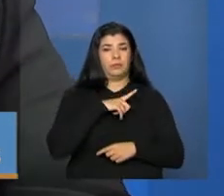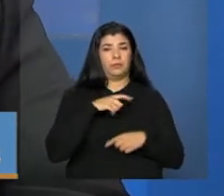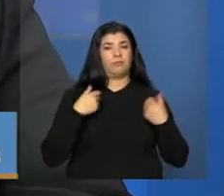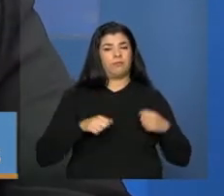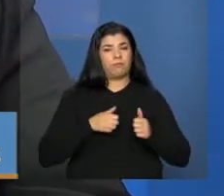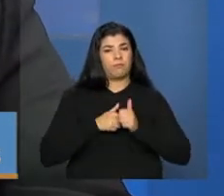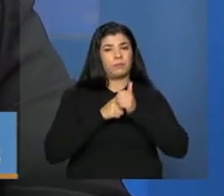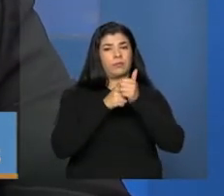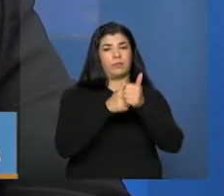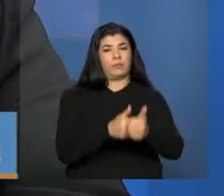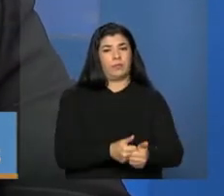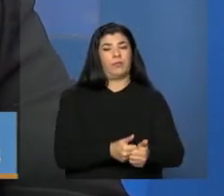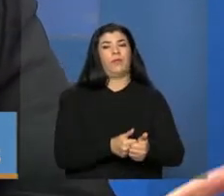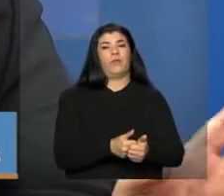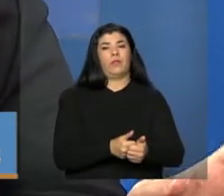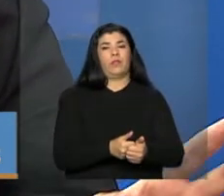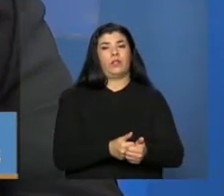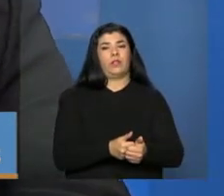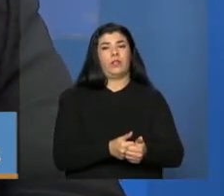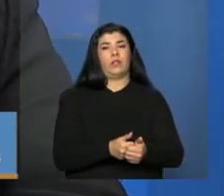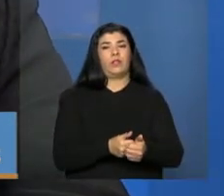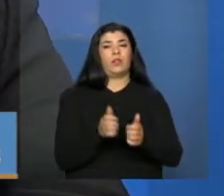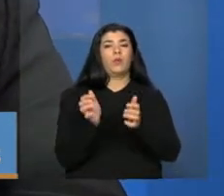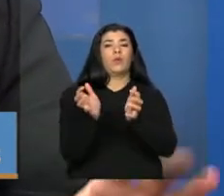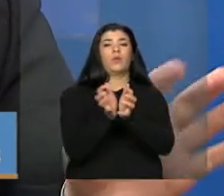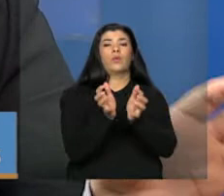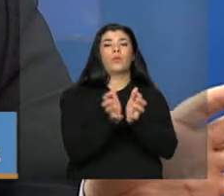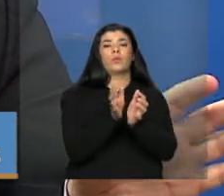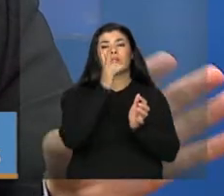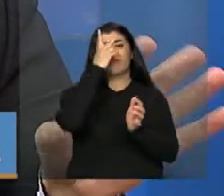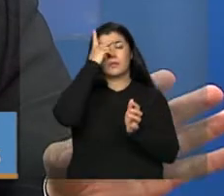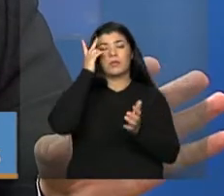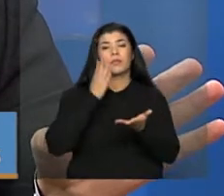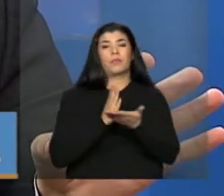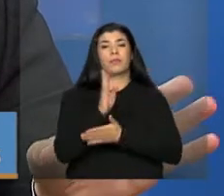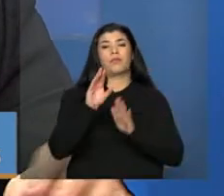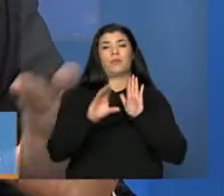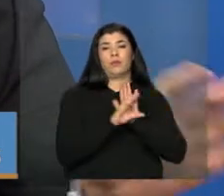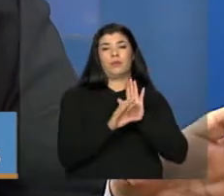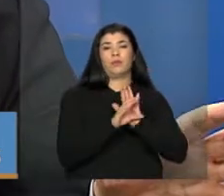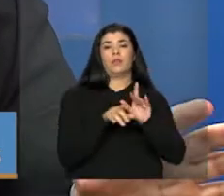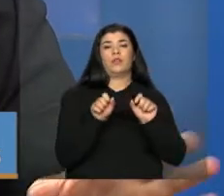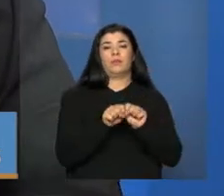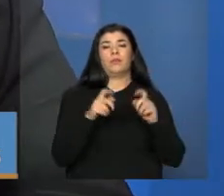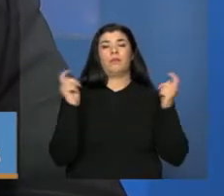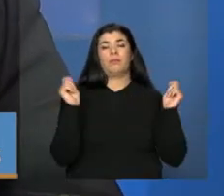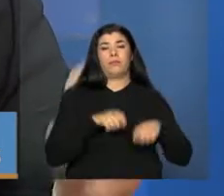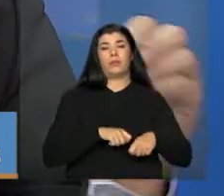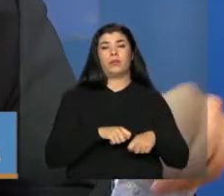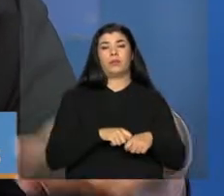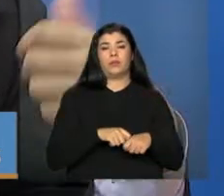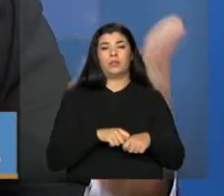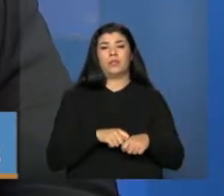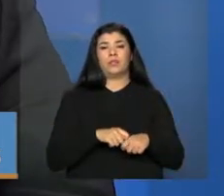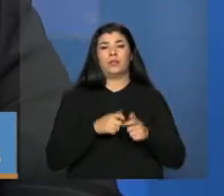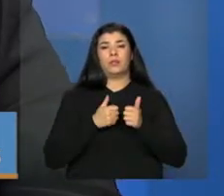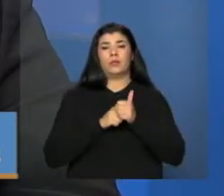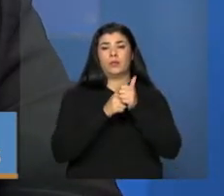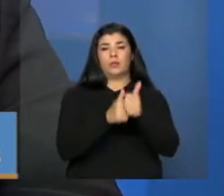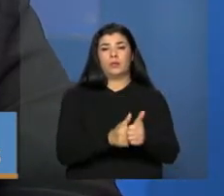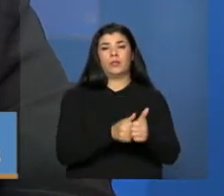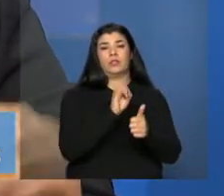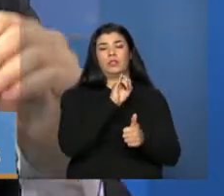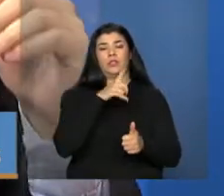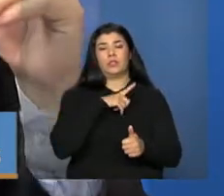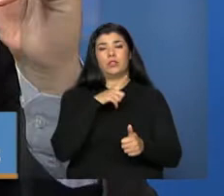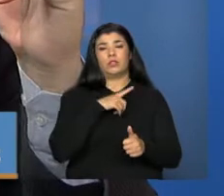acompanhar esse caso de pessoal concursado de forma a possibilitar também o acompanhamento do Conselho de